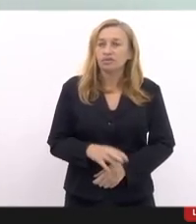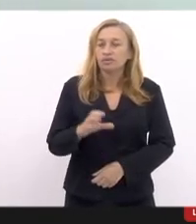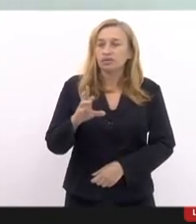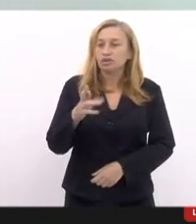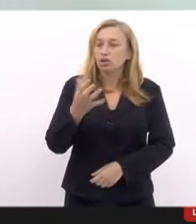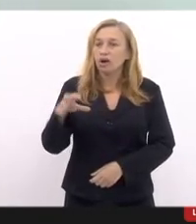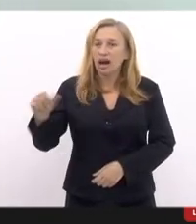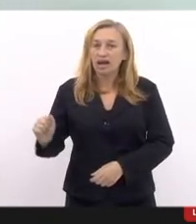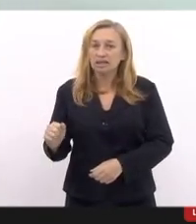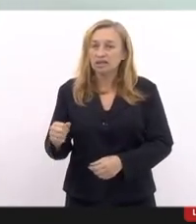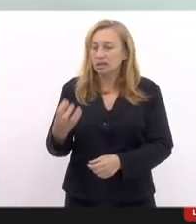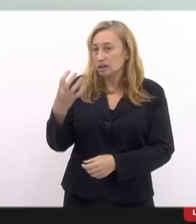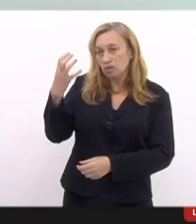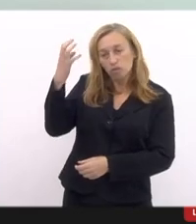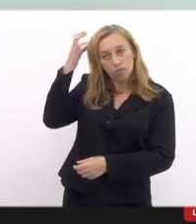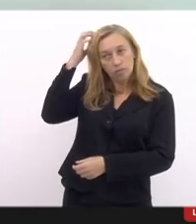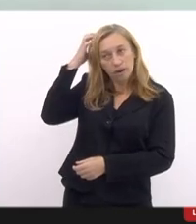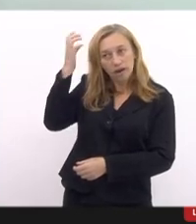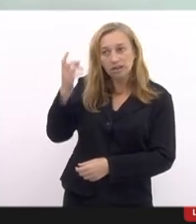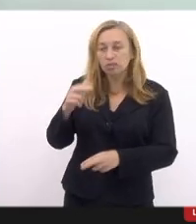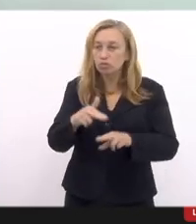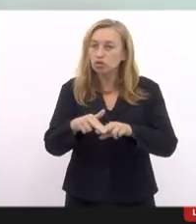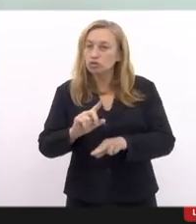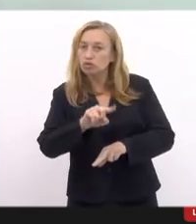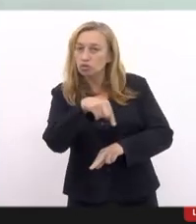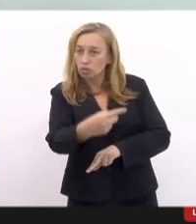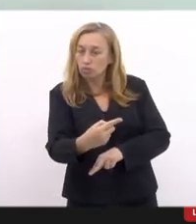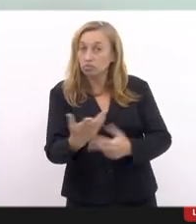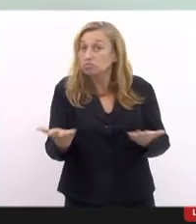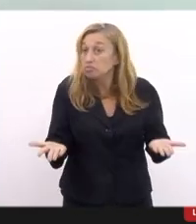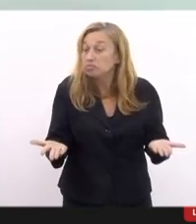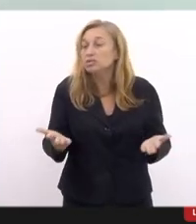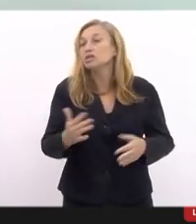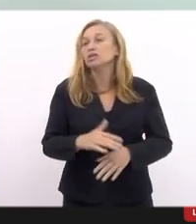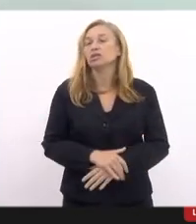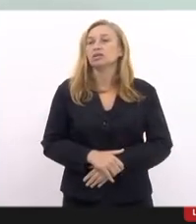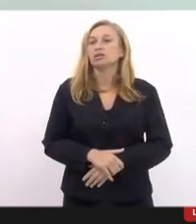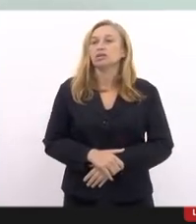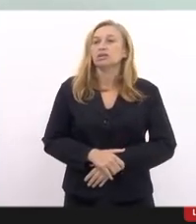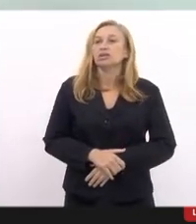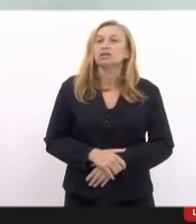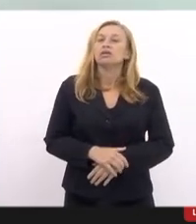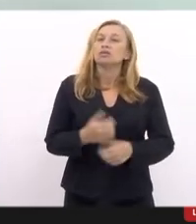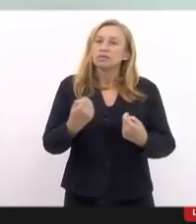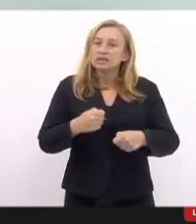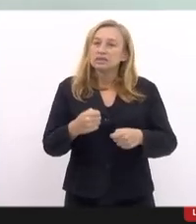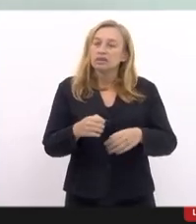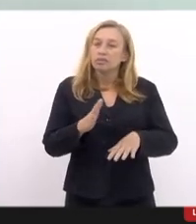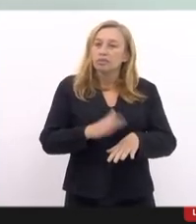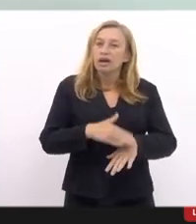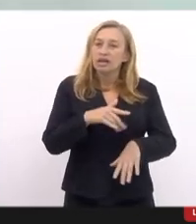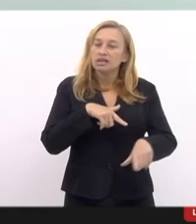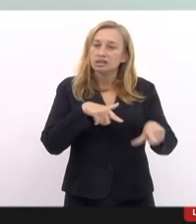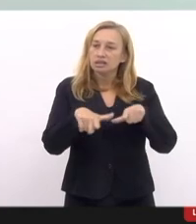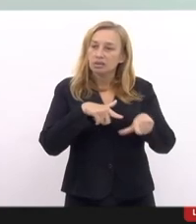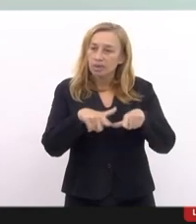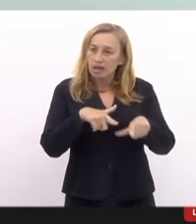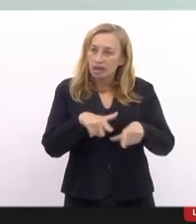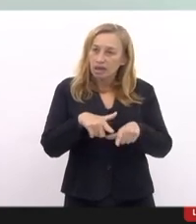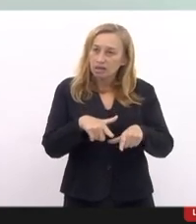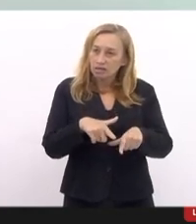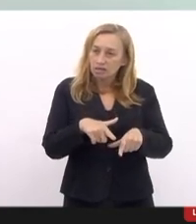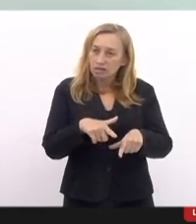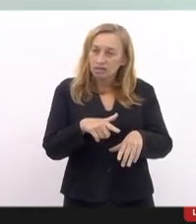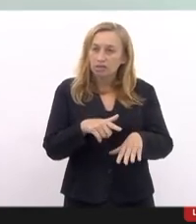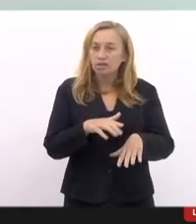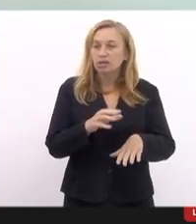subjugada em prol de outro ou mais. Algo maior que precisa ser trabalhado muito mais do que simplesmente uma ou